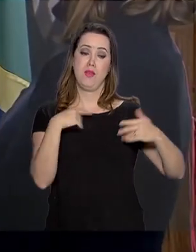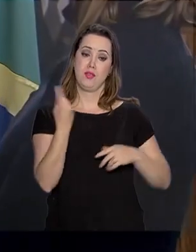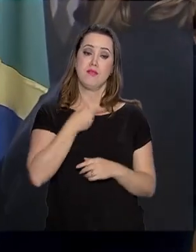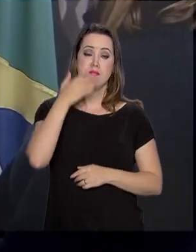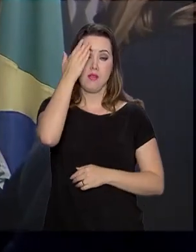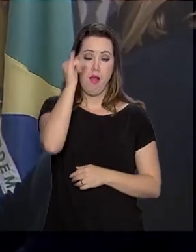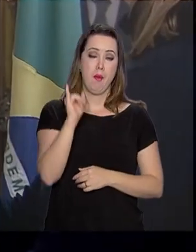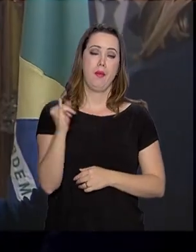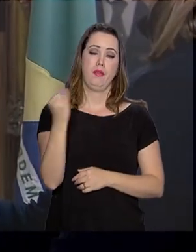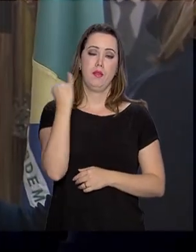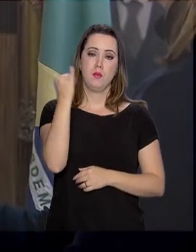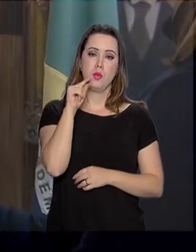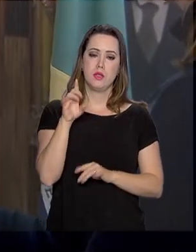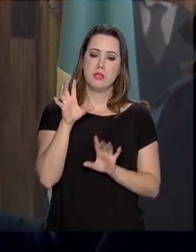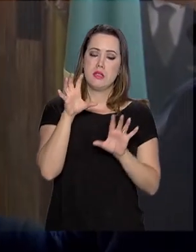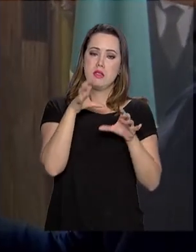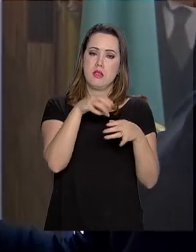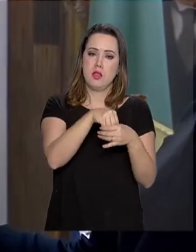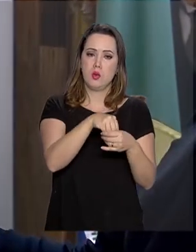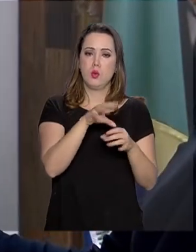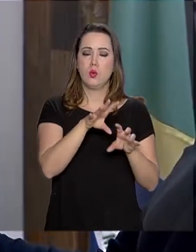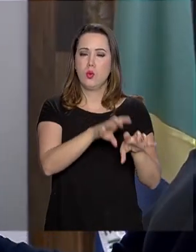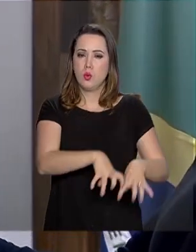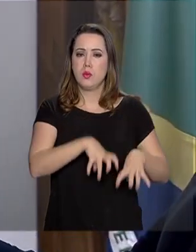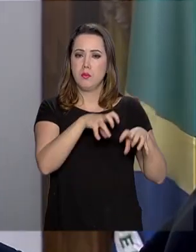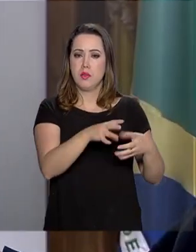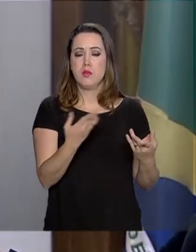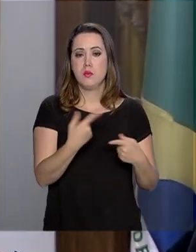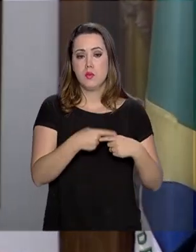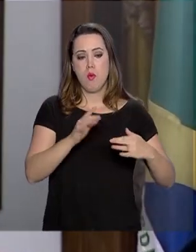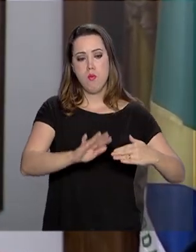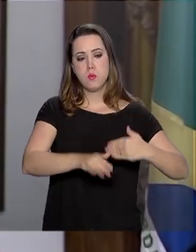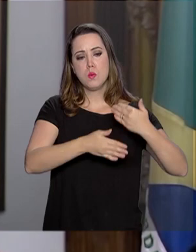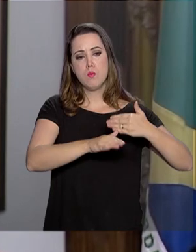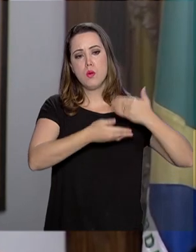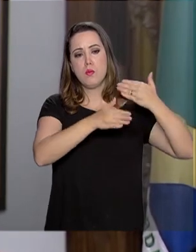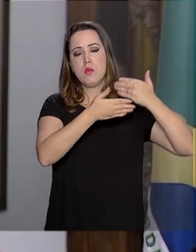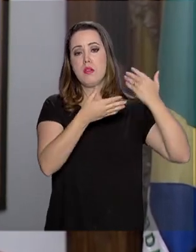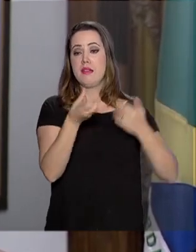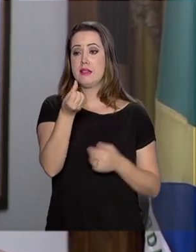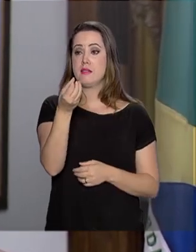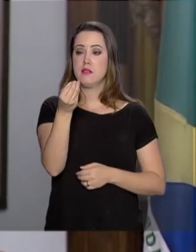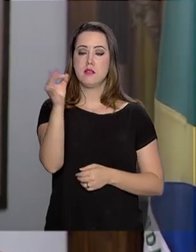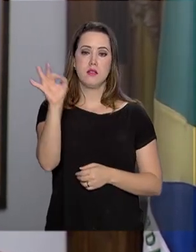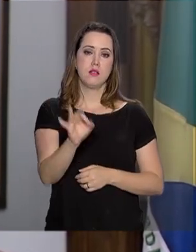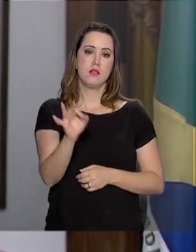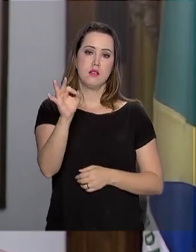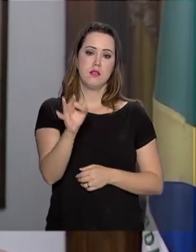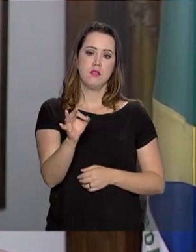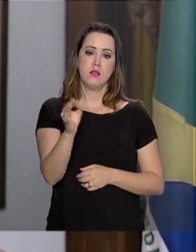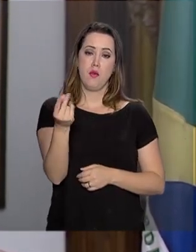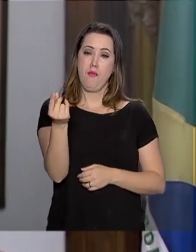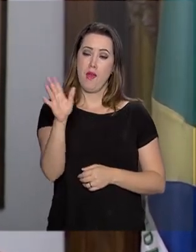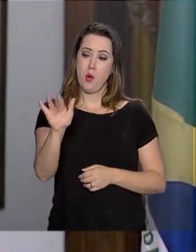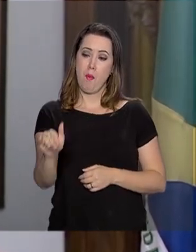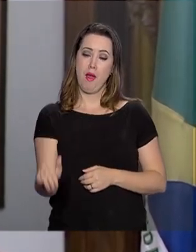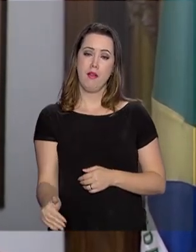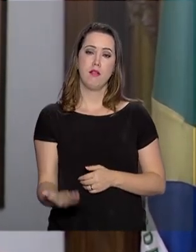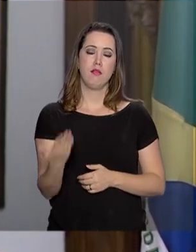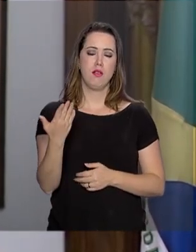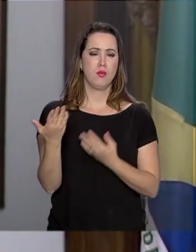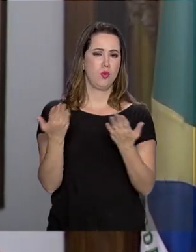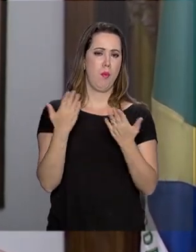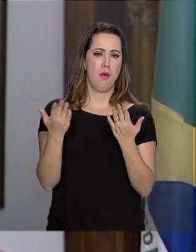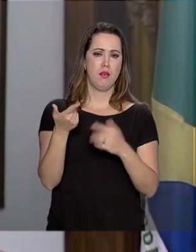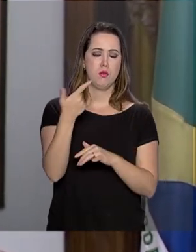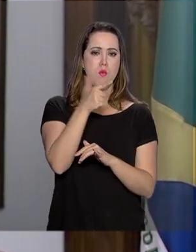no setor, porque uma barragem de alteamento a montante é praticamente 60% mais barragem, mais barato, desculpa, do